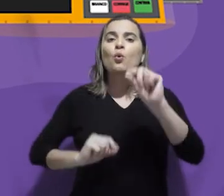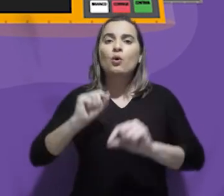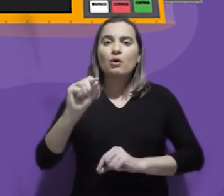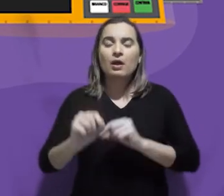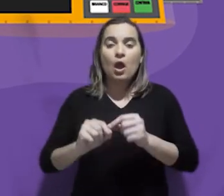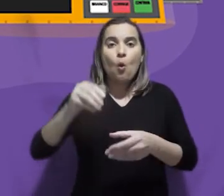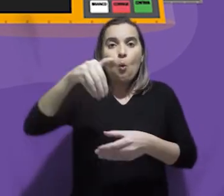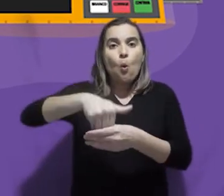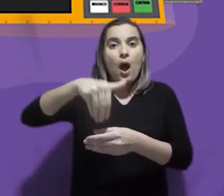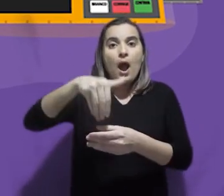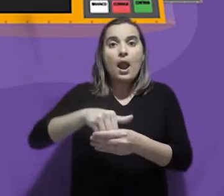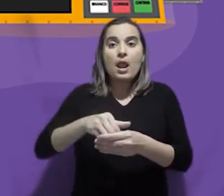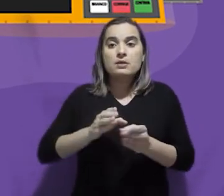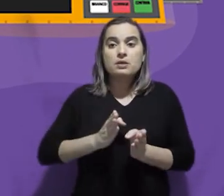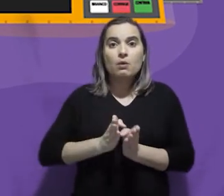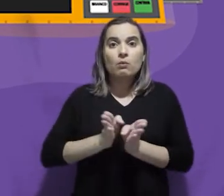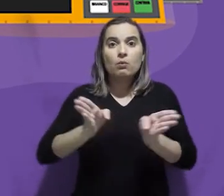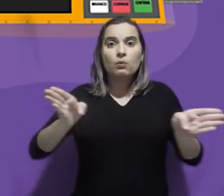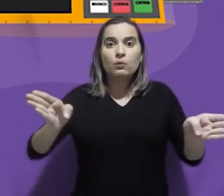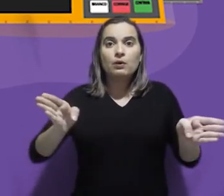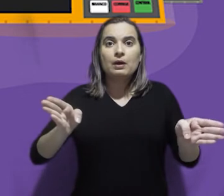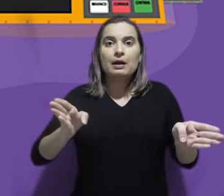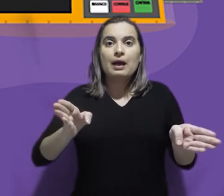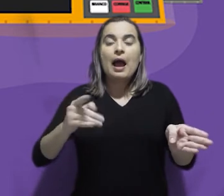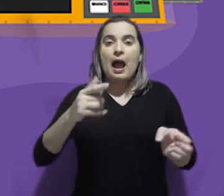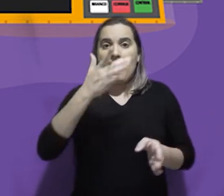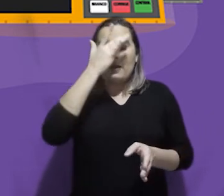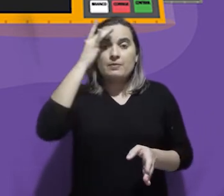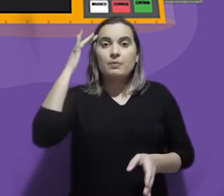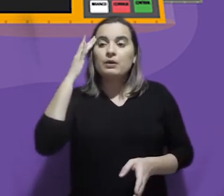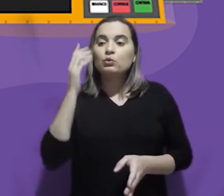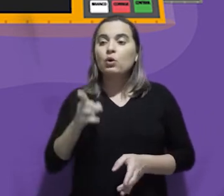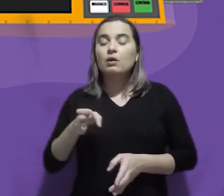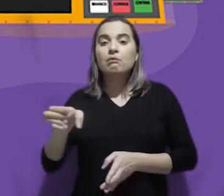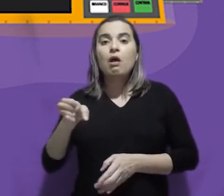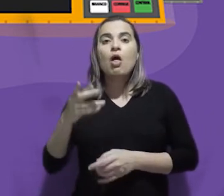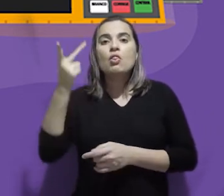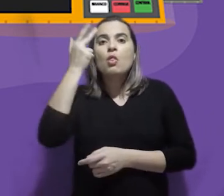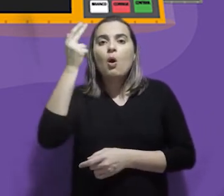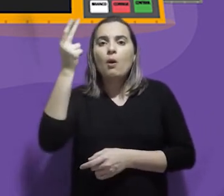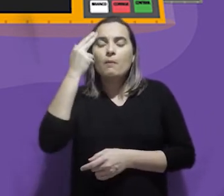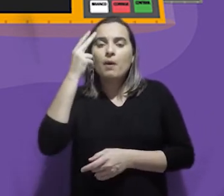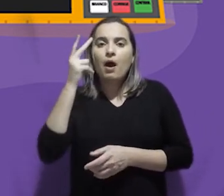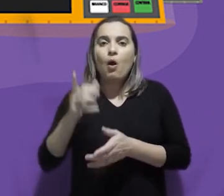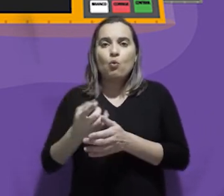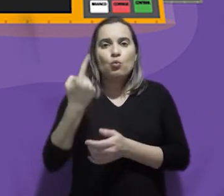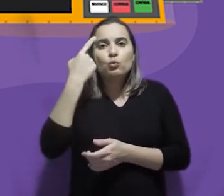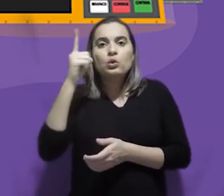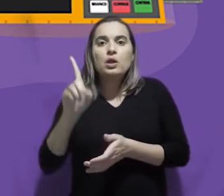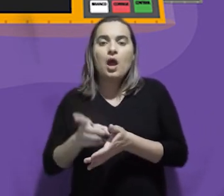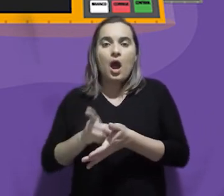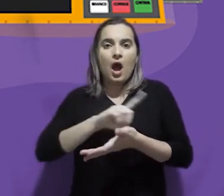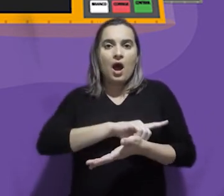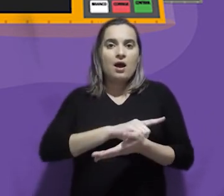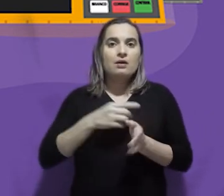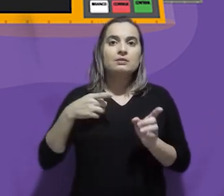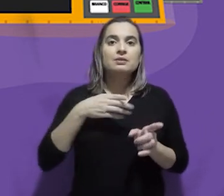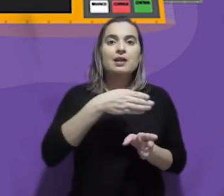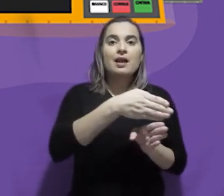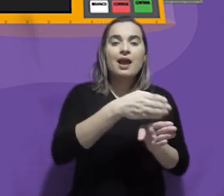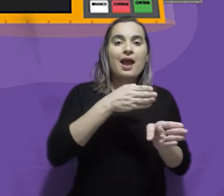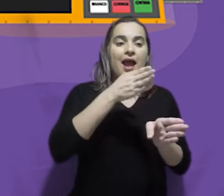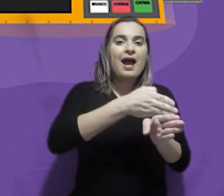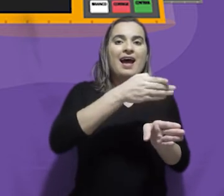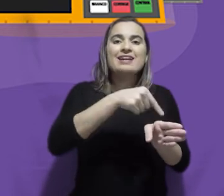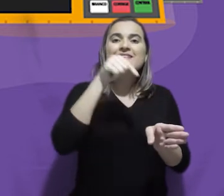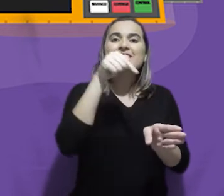funcionamento das urnas eletrônicas sob condições normais de uso. Na véspera da eleição, urnas são sorteadas